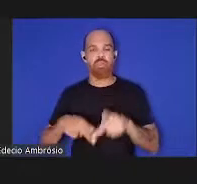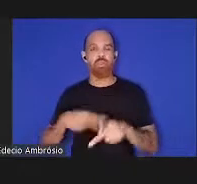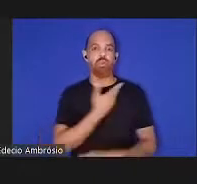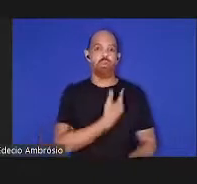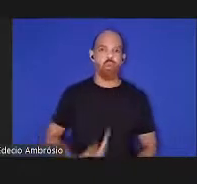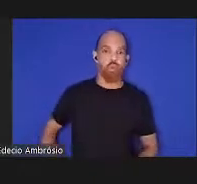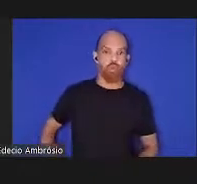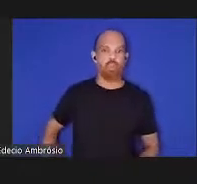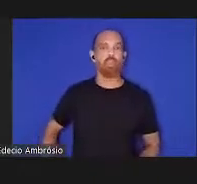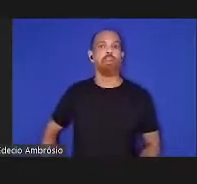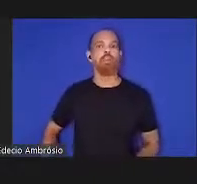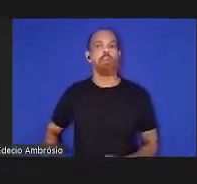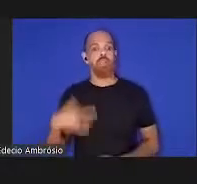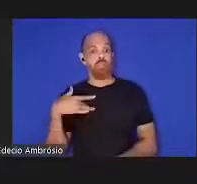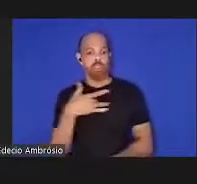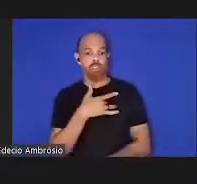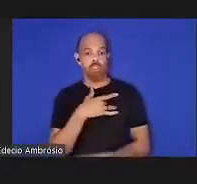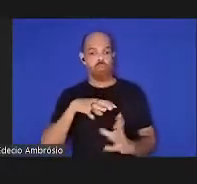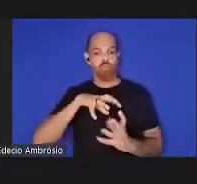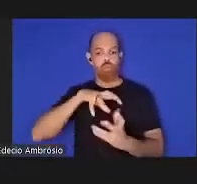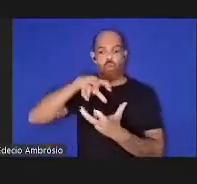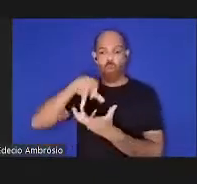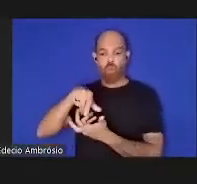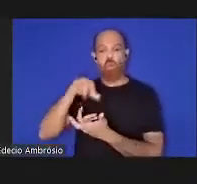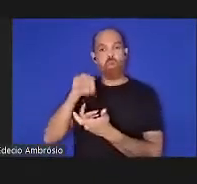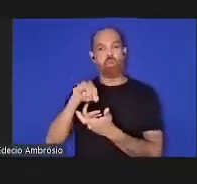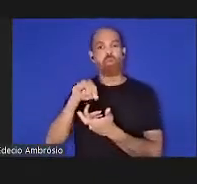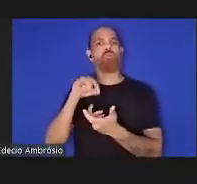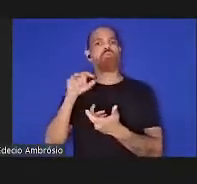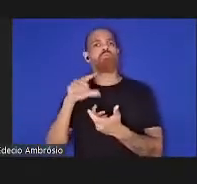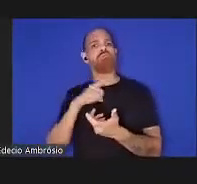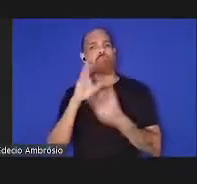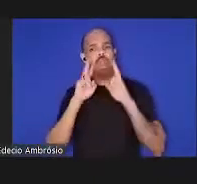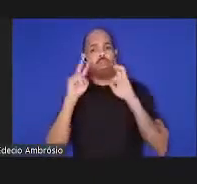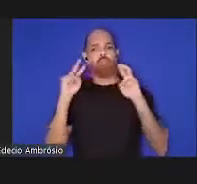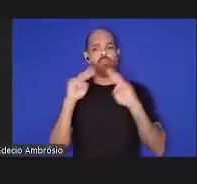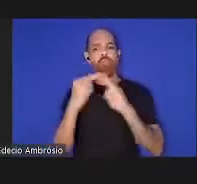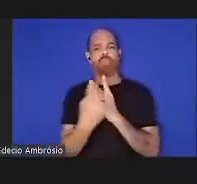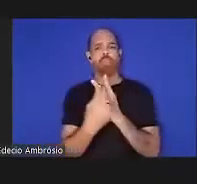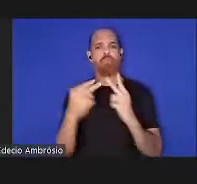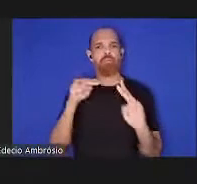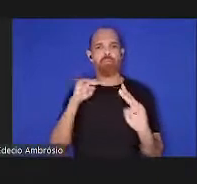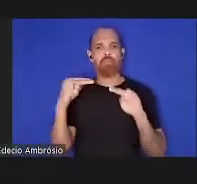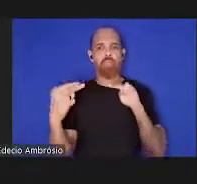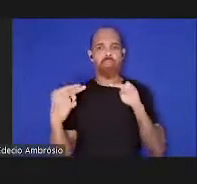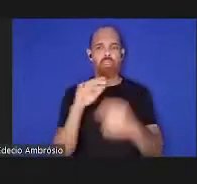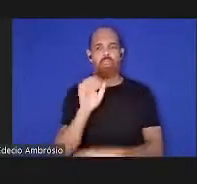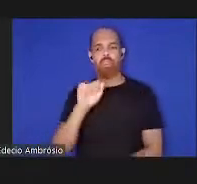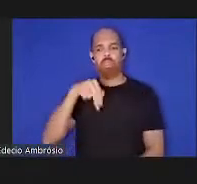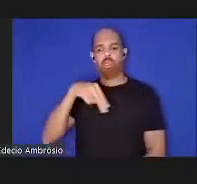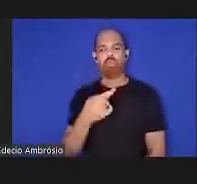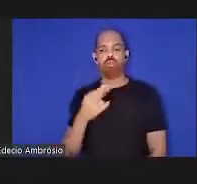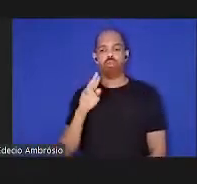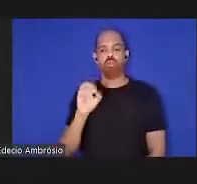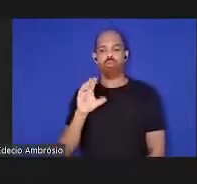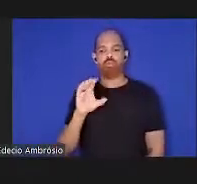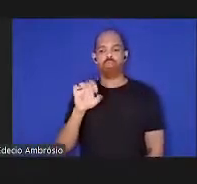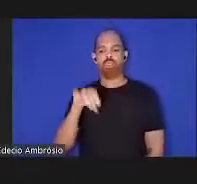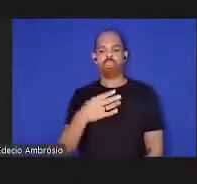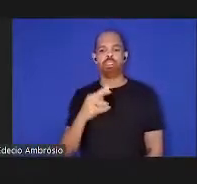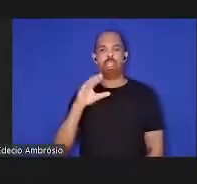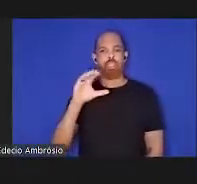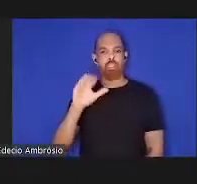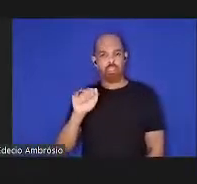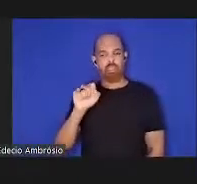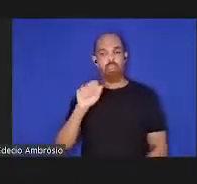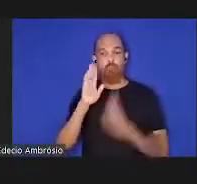e a saúde planetária têm compartilhado uma perspectiva essencialmente antropocêntrica o seu foco tem estado na saúde